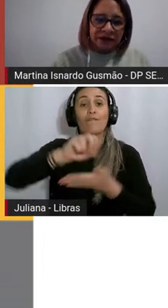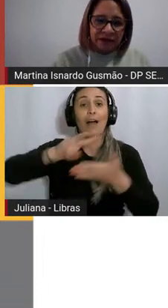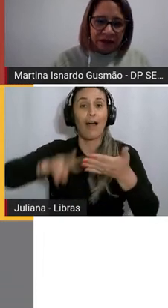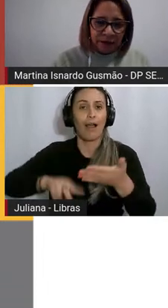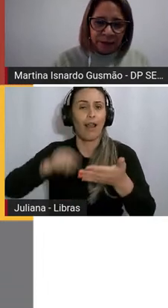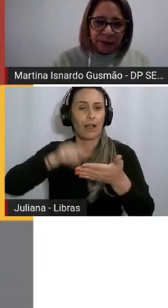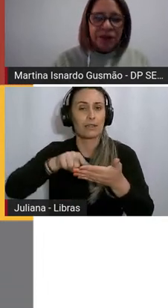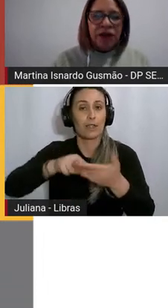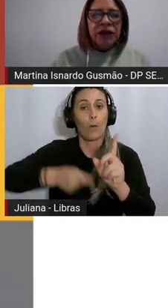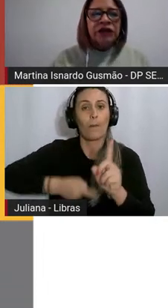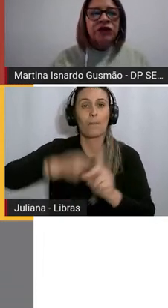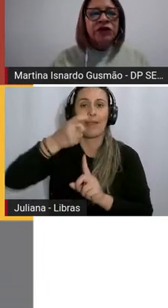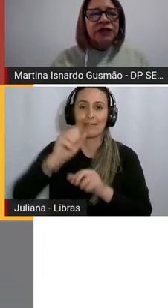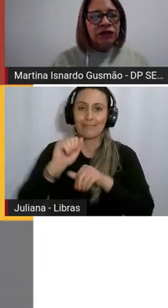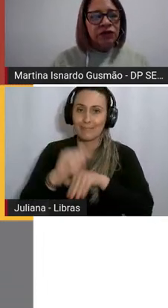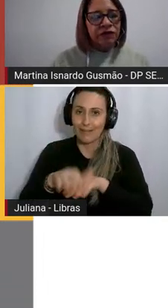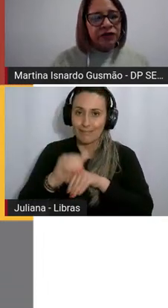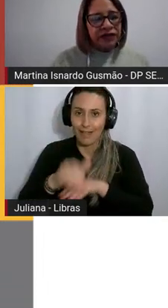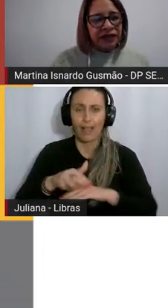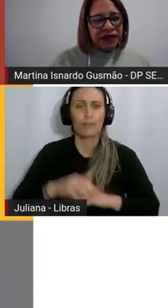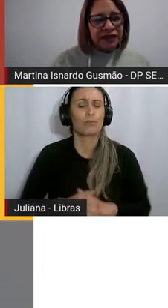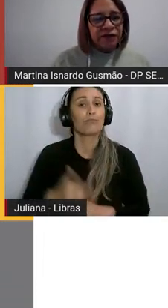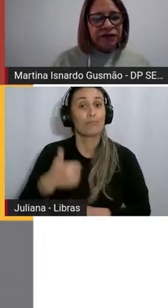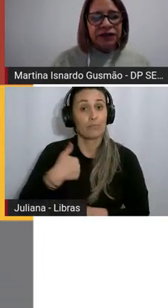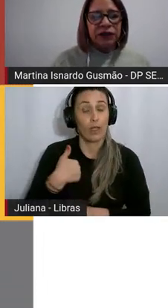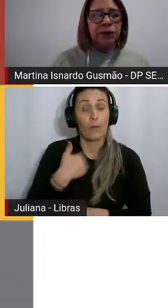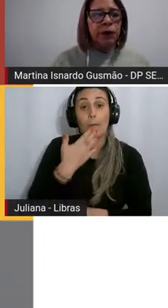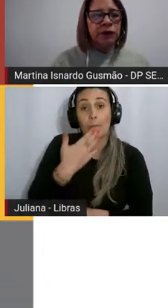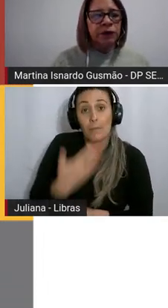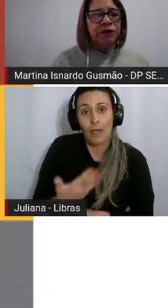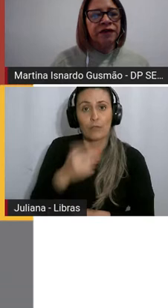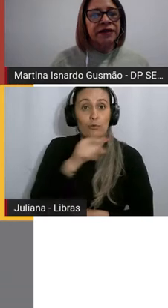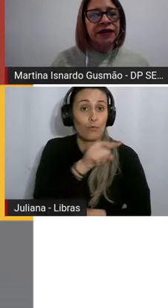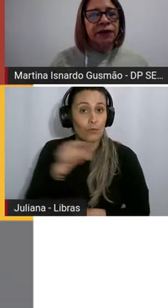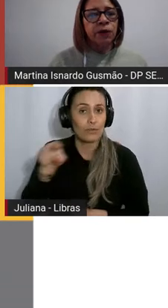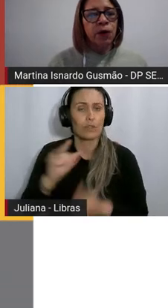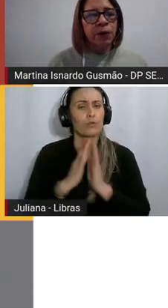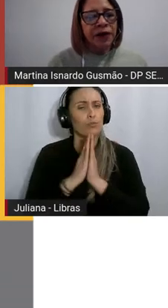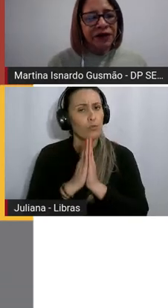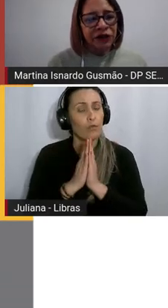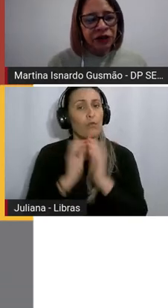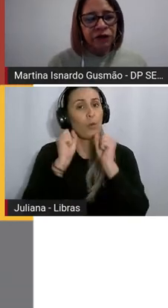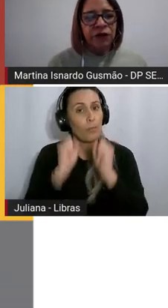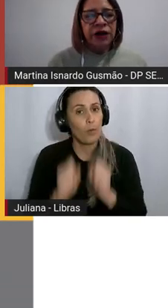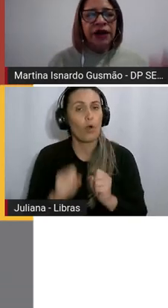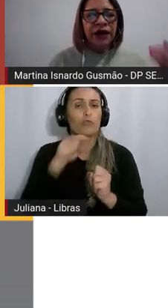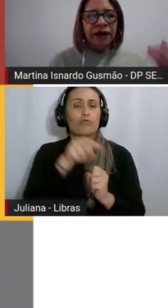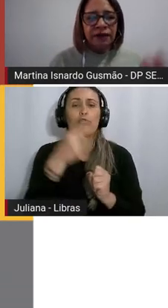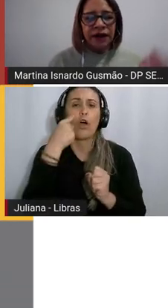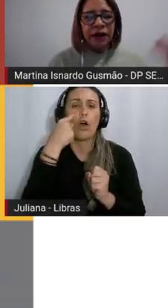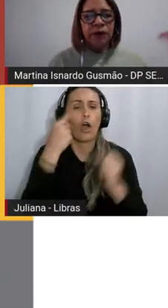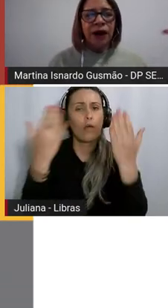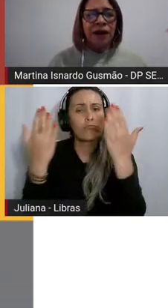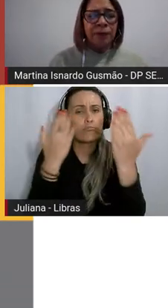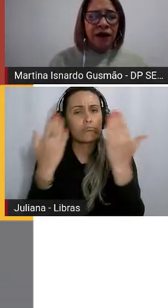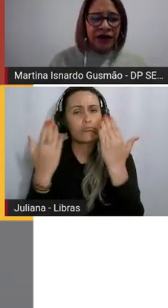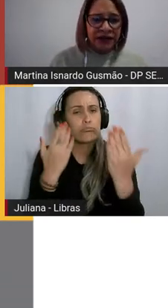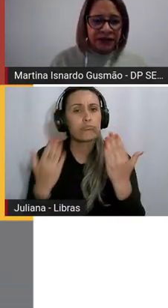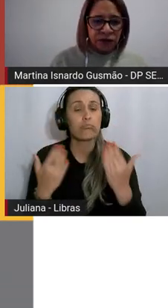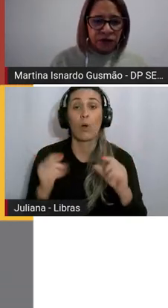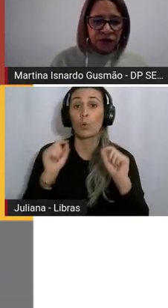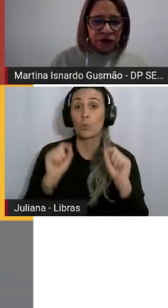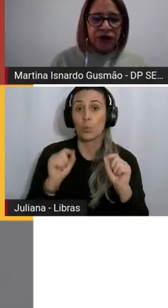mês de setembro. Solicito a vocês que vocês possam fazer o comparativo entre a